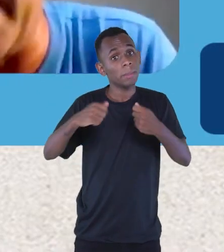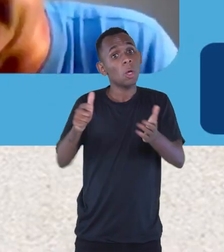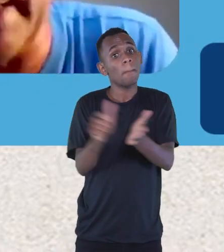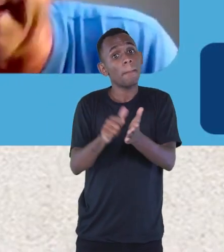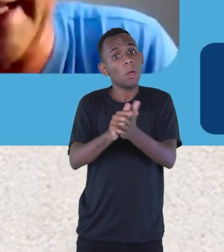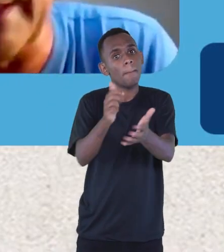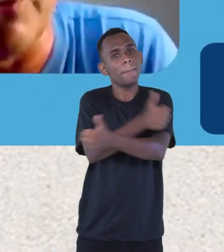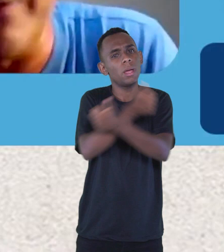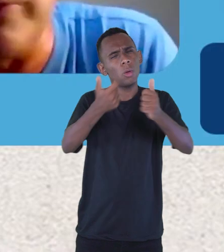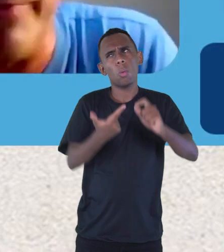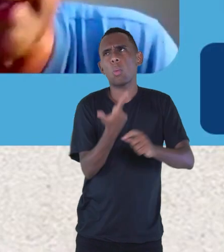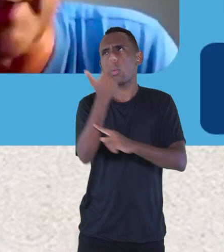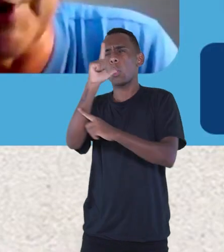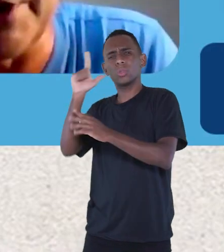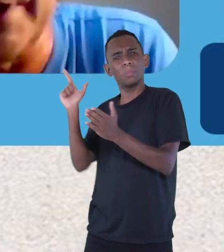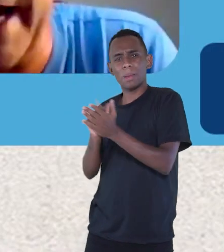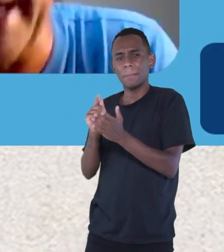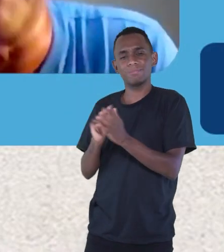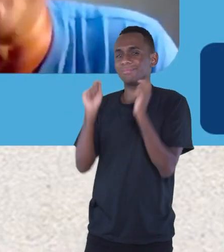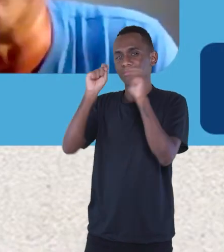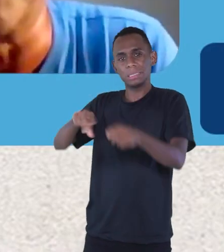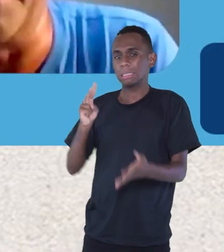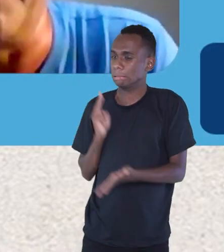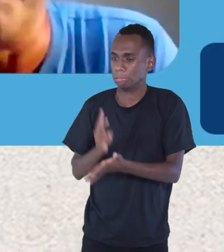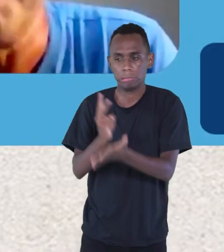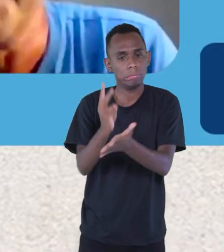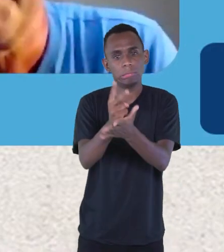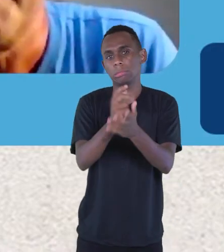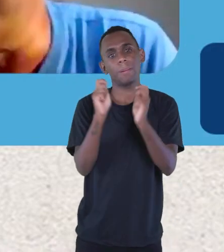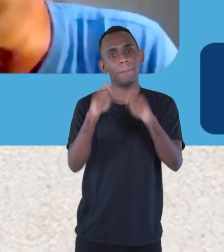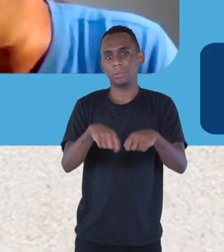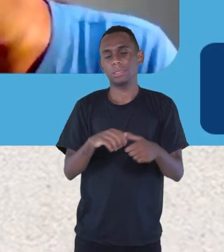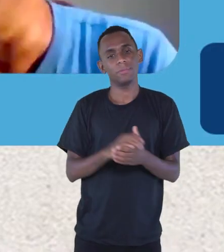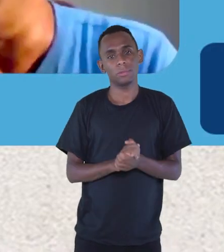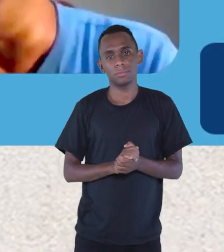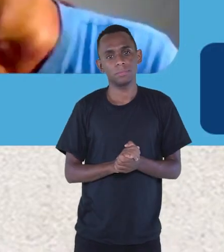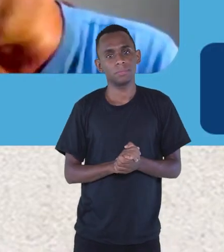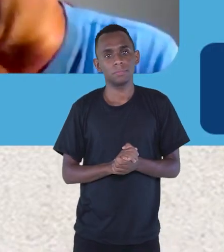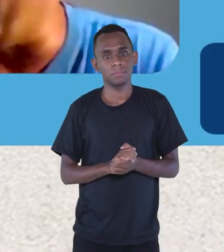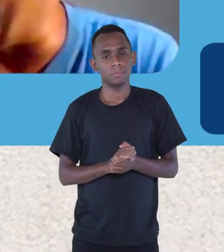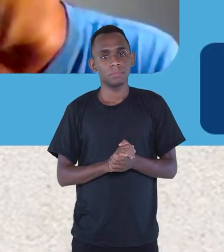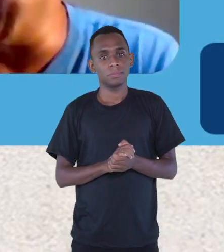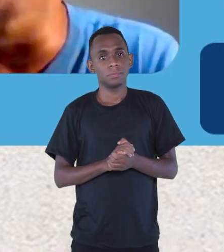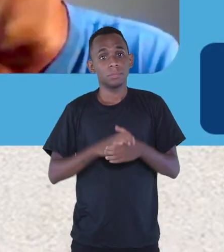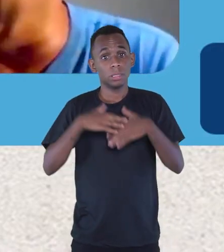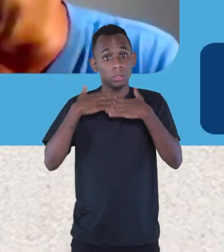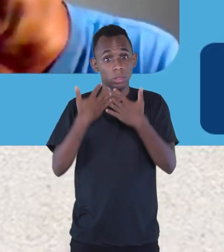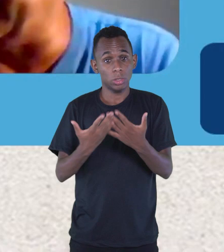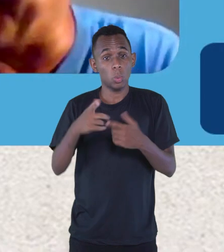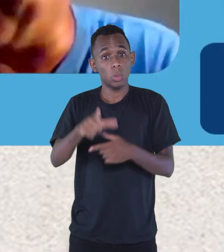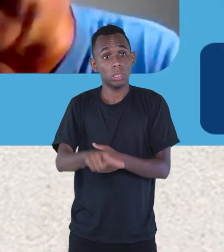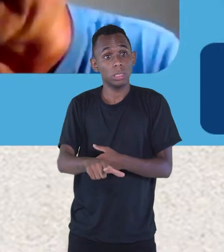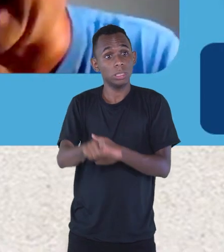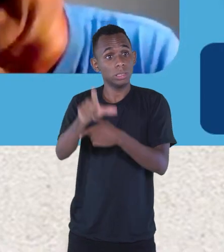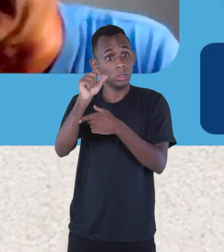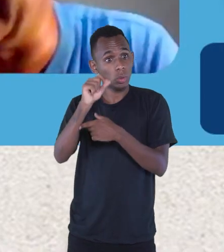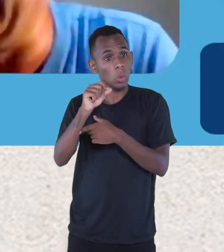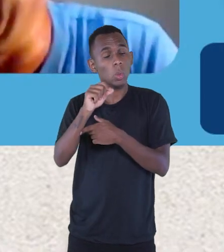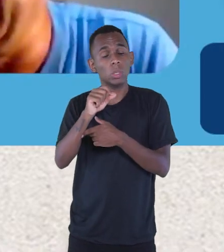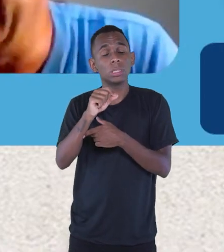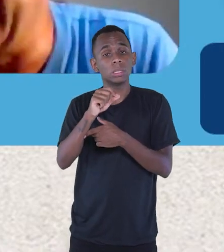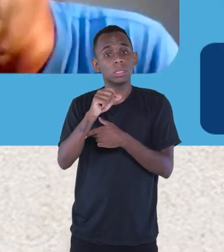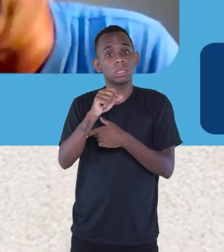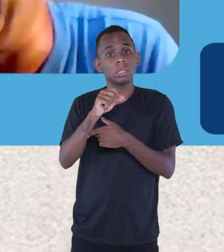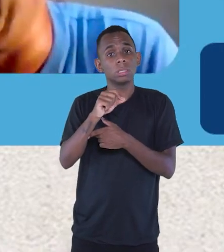outro papel não resiste. Não tem probabilidade, né? Não tem, não tem. Então, a escolha desses papéis é